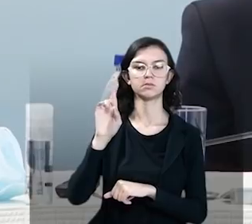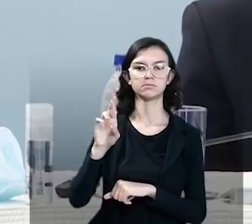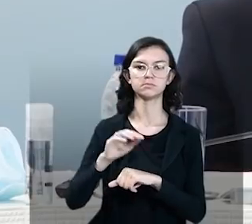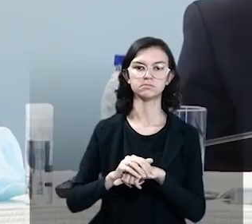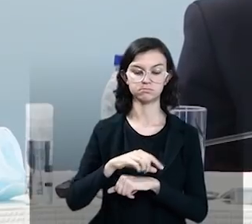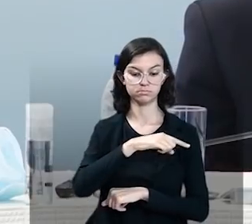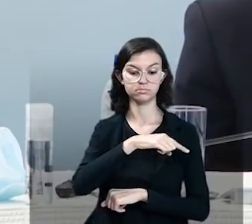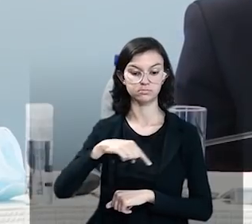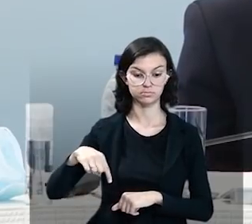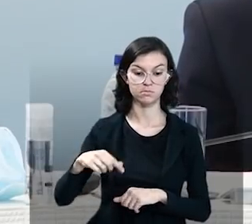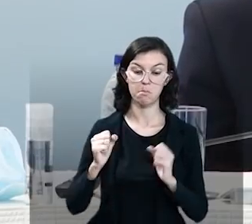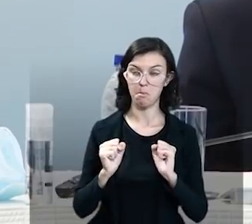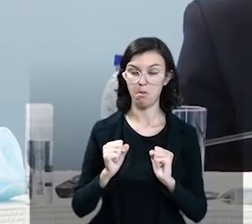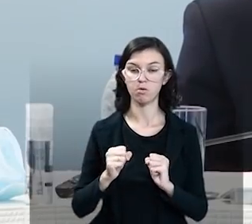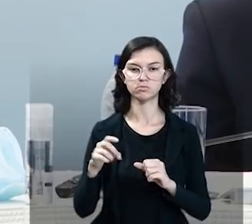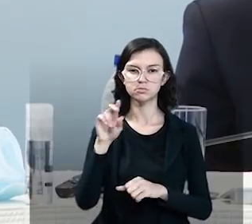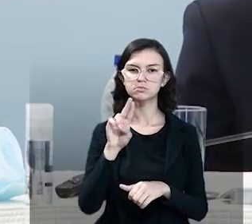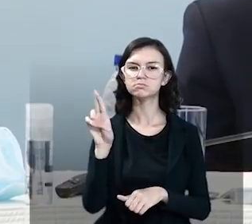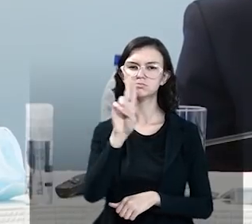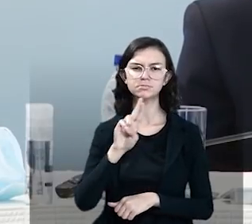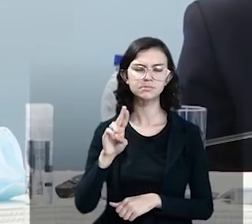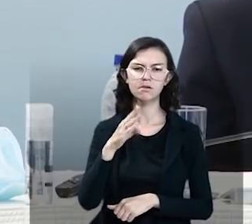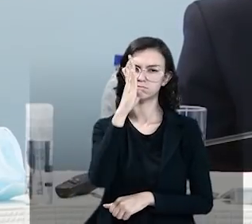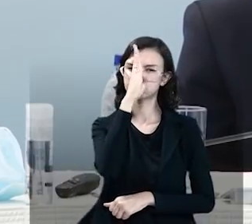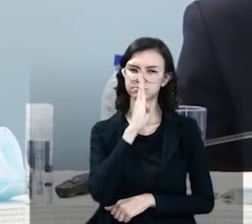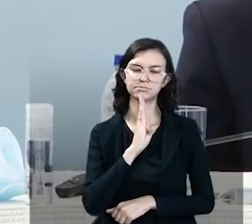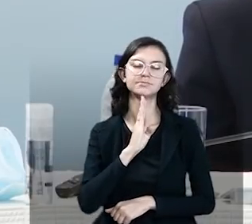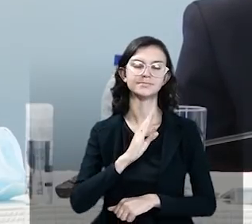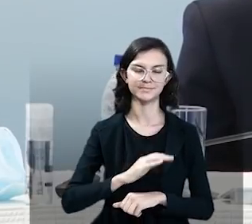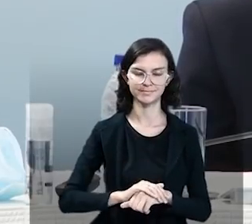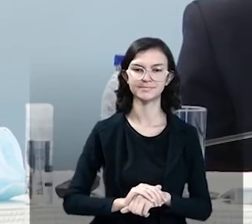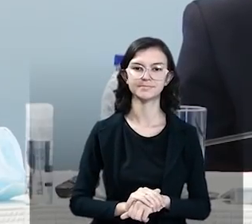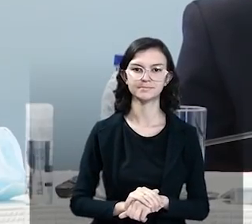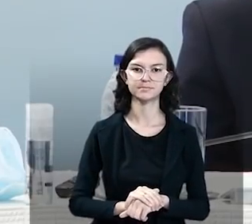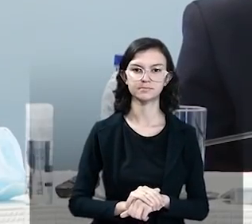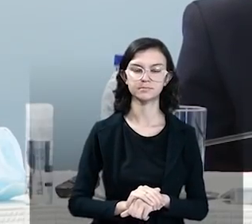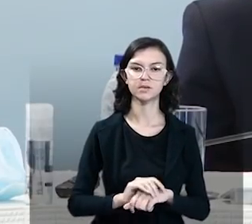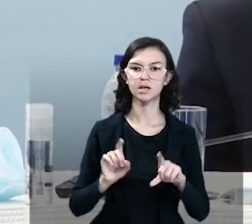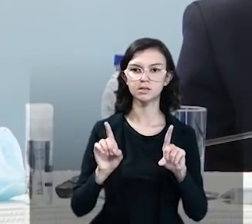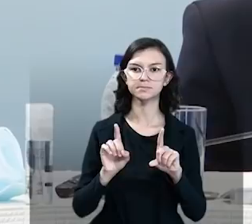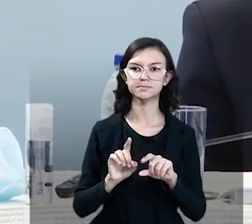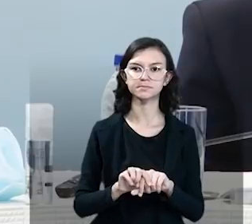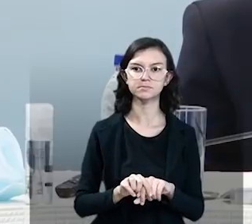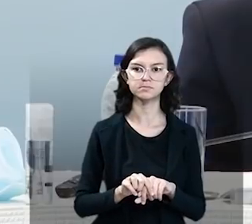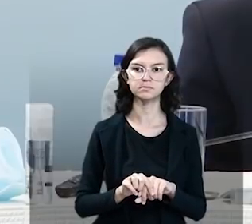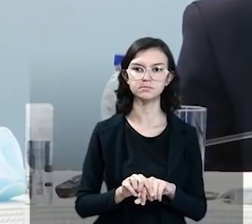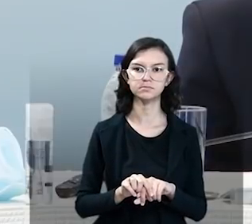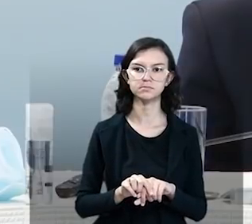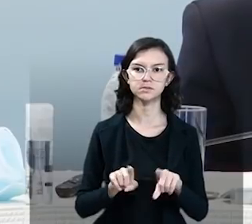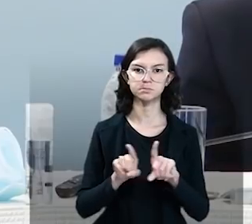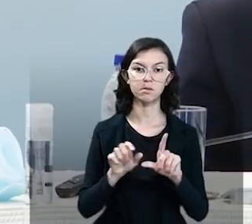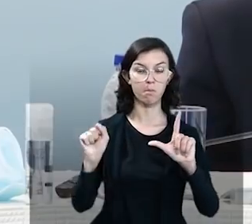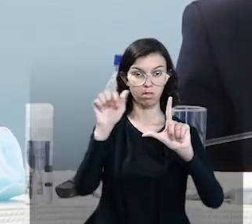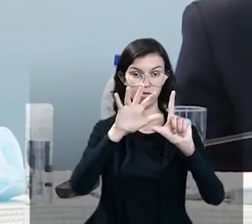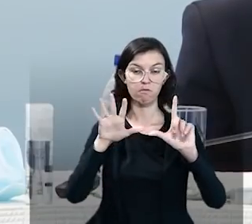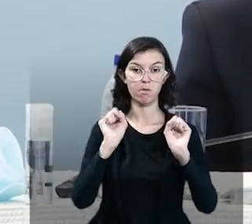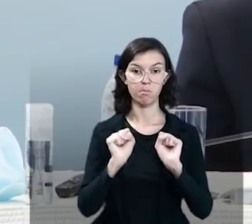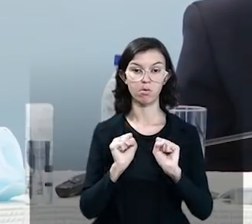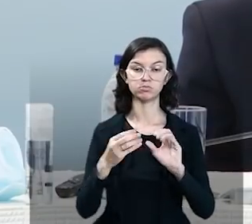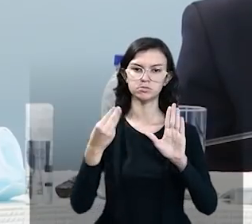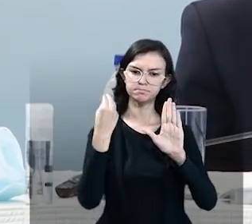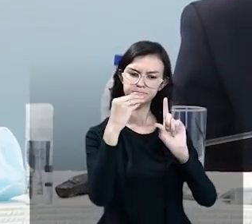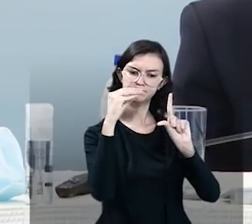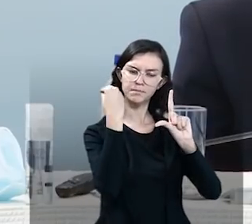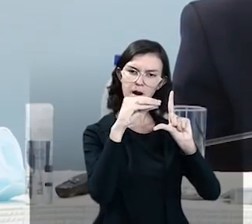podem, partir desse momento, já utilizar de forma gratuita e disponibilizar então nessa plataforma